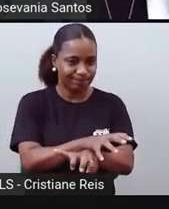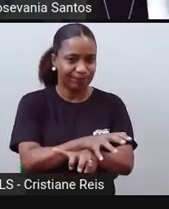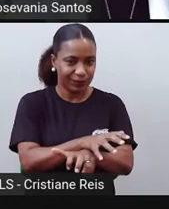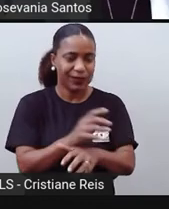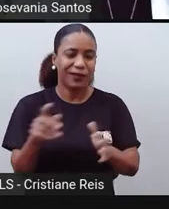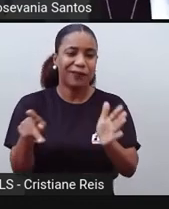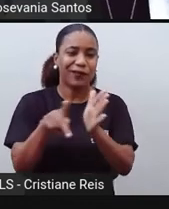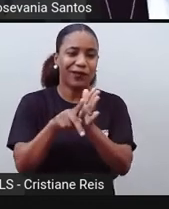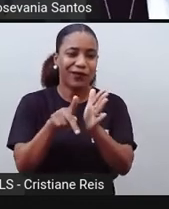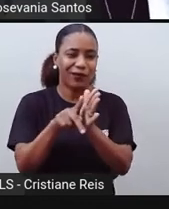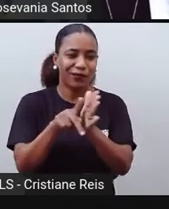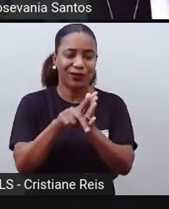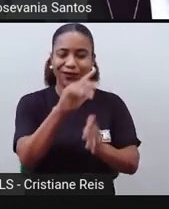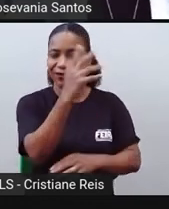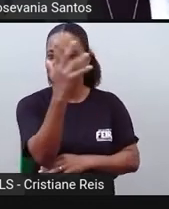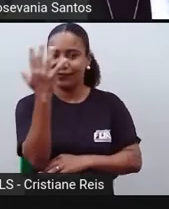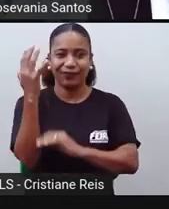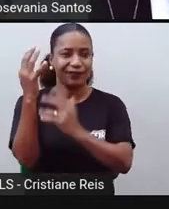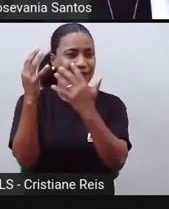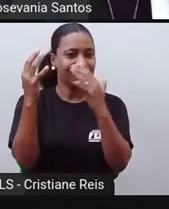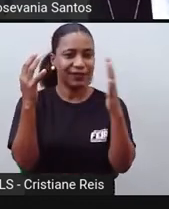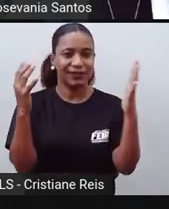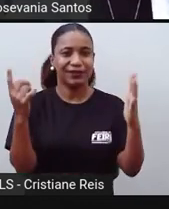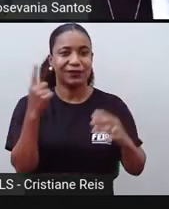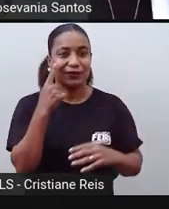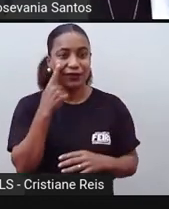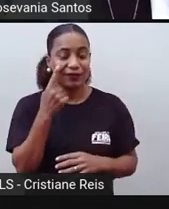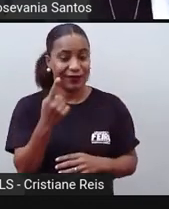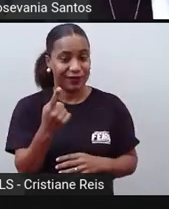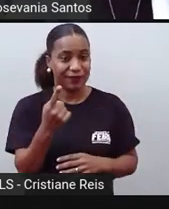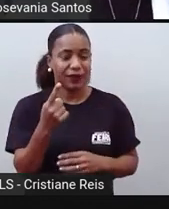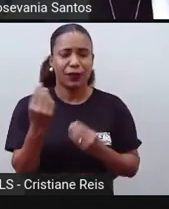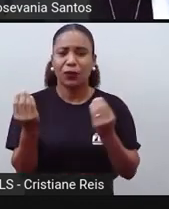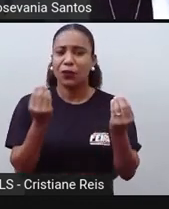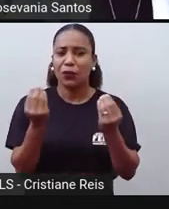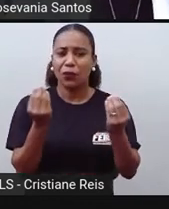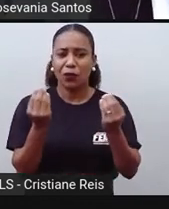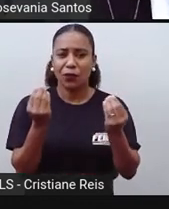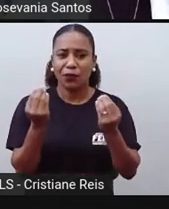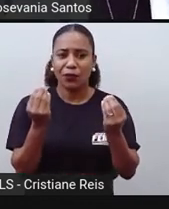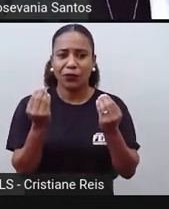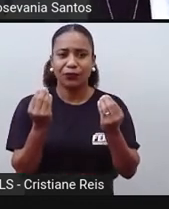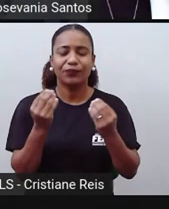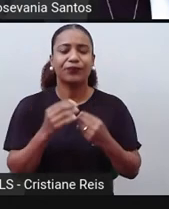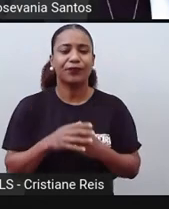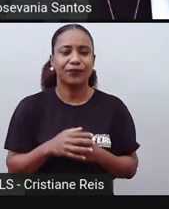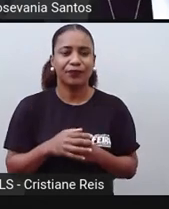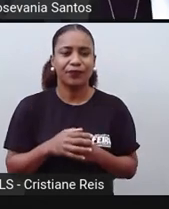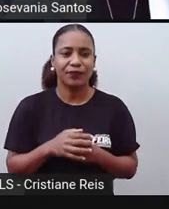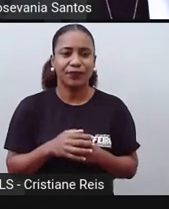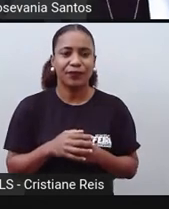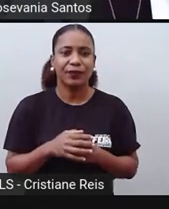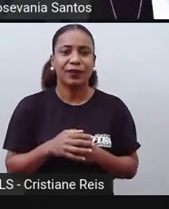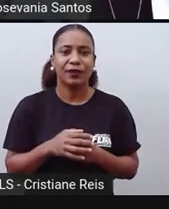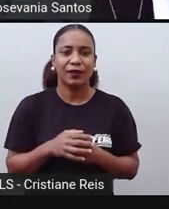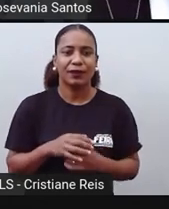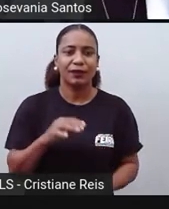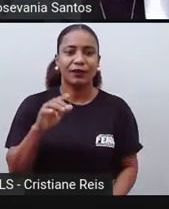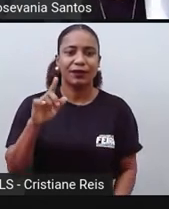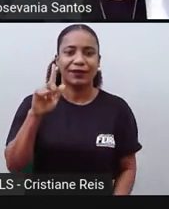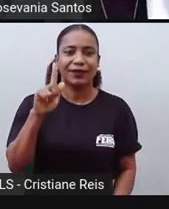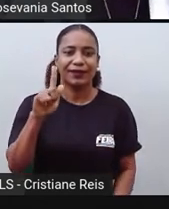que a gente tem aí. Só para a gente entender, os grasslands, acho que